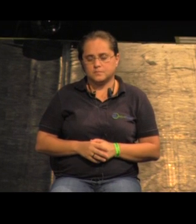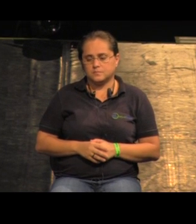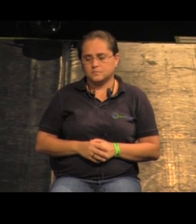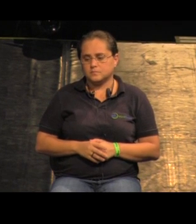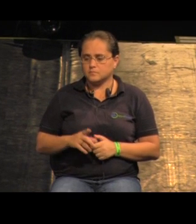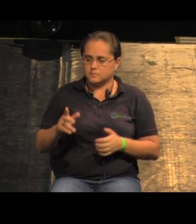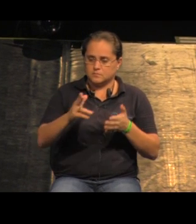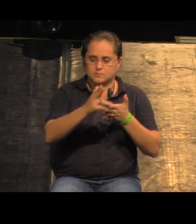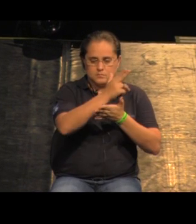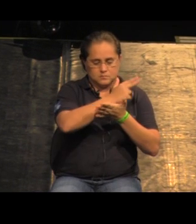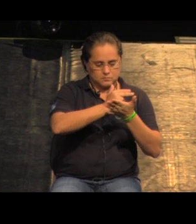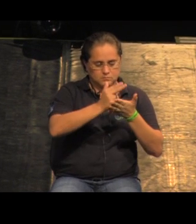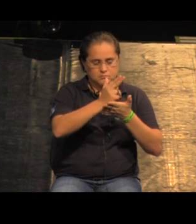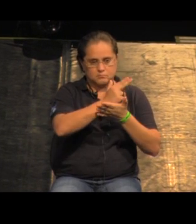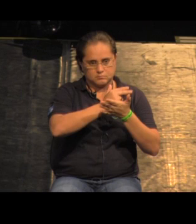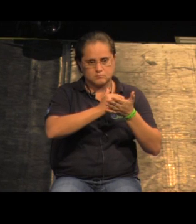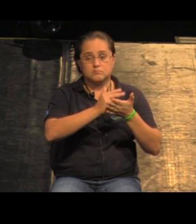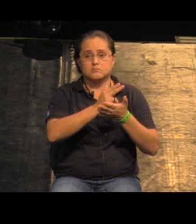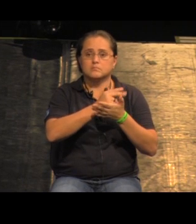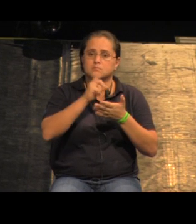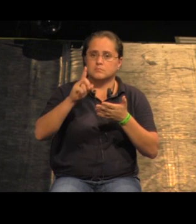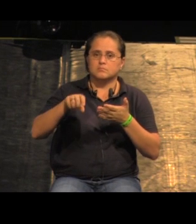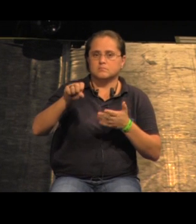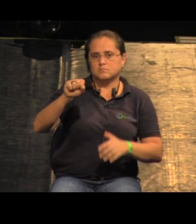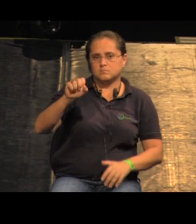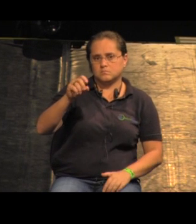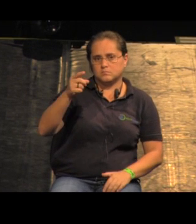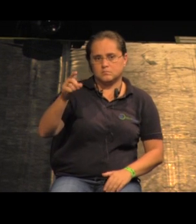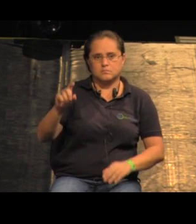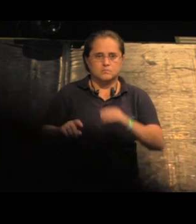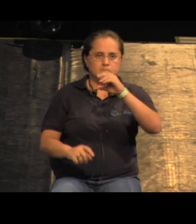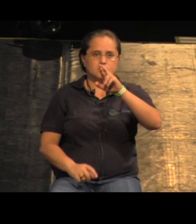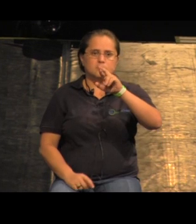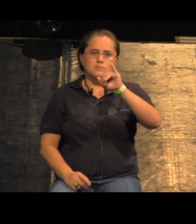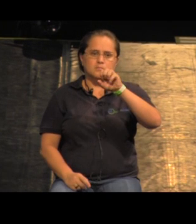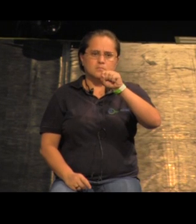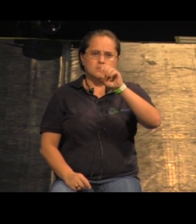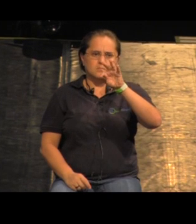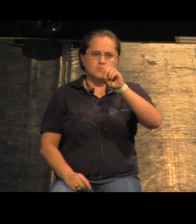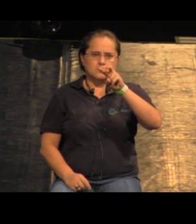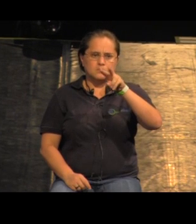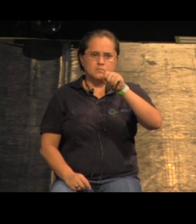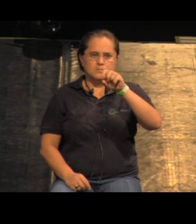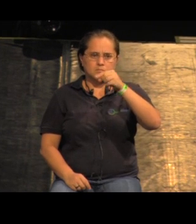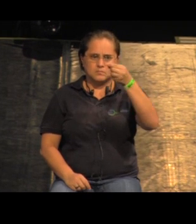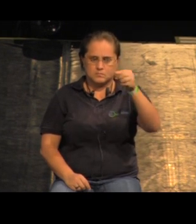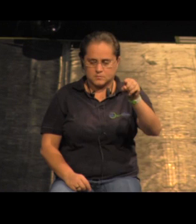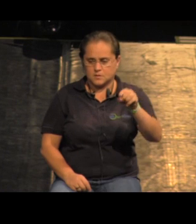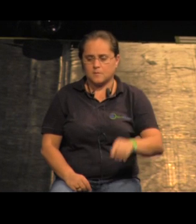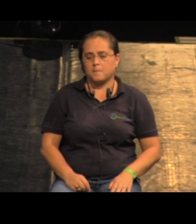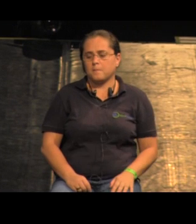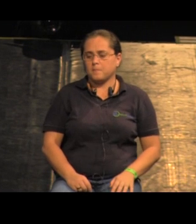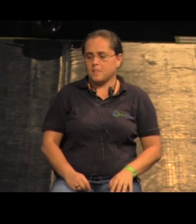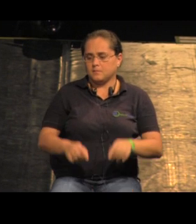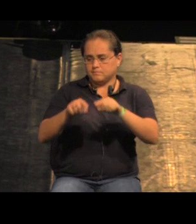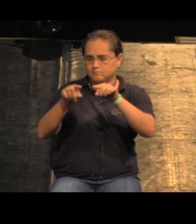Essa é a imagem, a ilha que se trata da ilha de São Cristóvão, ela tem um assentamento aqui no maior porto, entre os portos das ilhas,